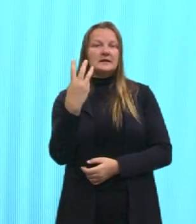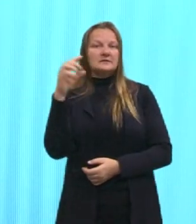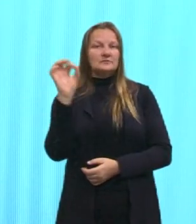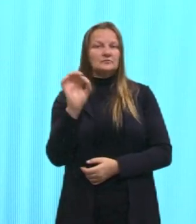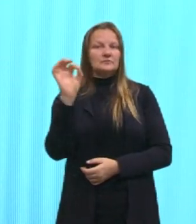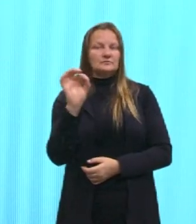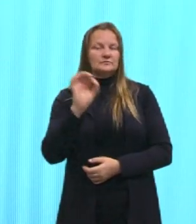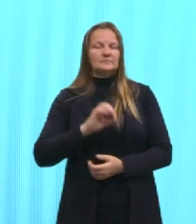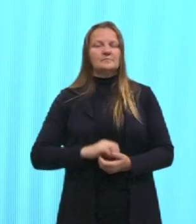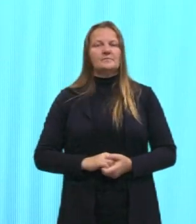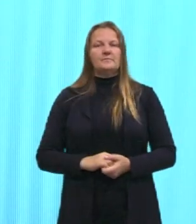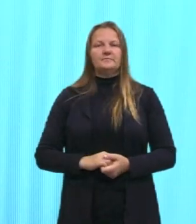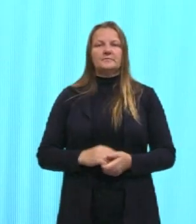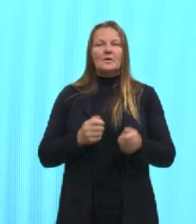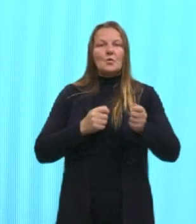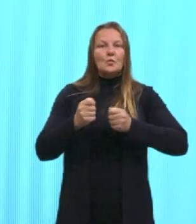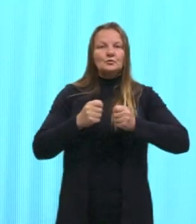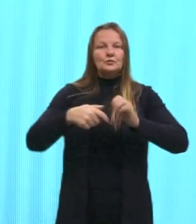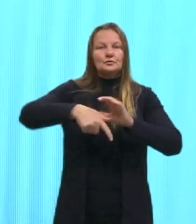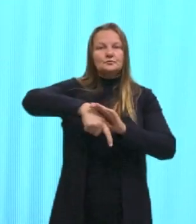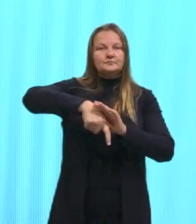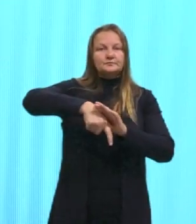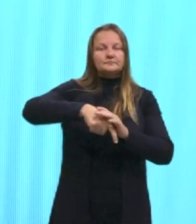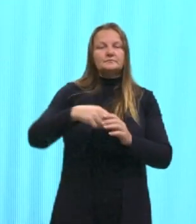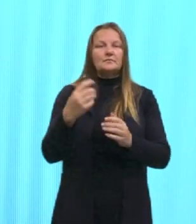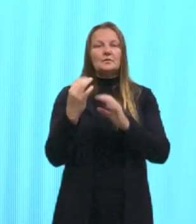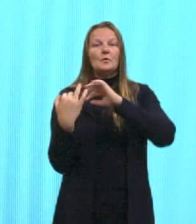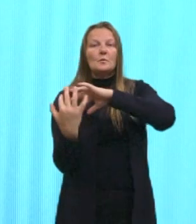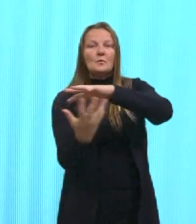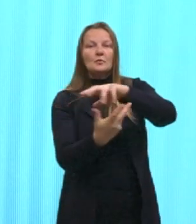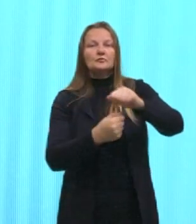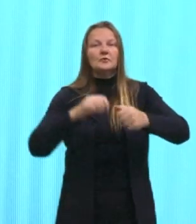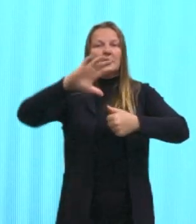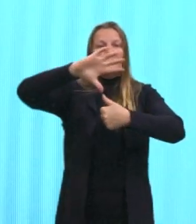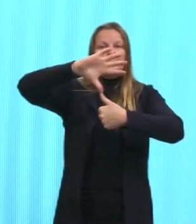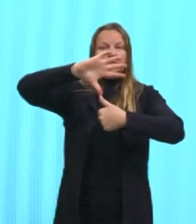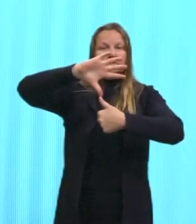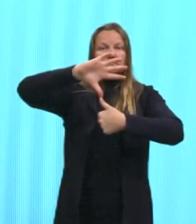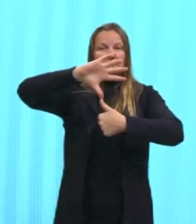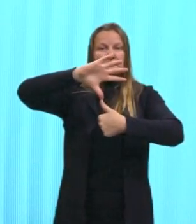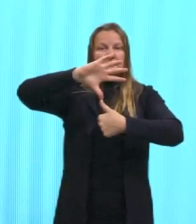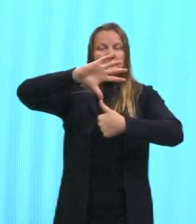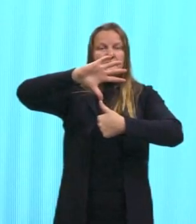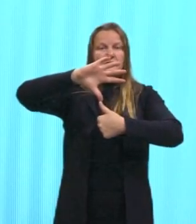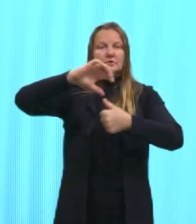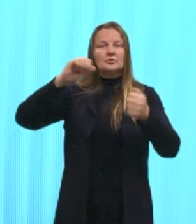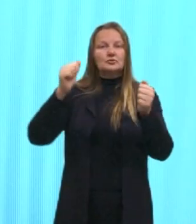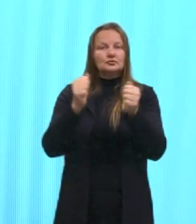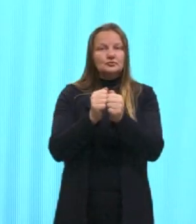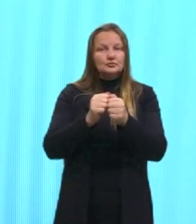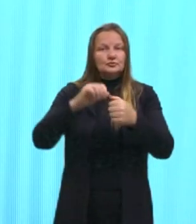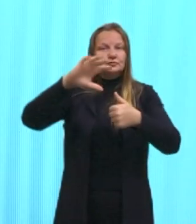menos, né, dentro dessa ótica aí, tá. América do Norte, ó, se juntar América do Norte e América